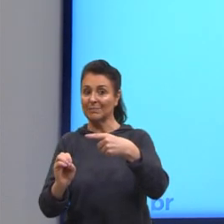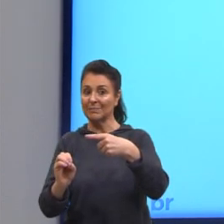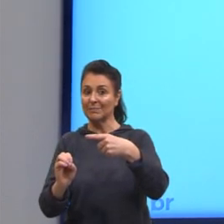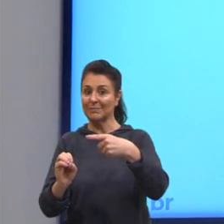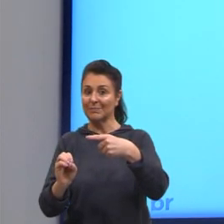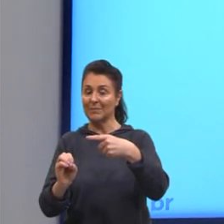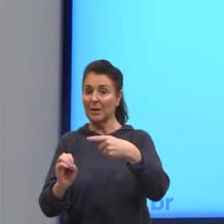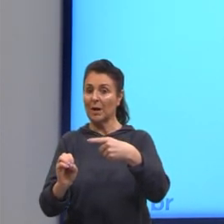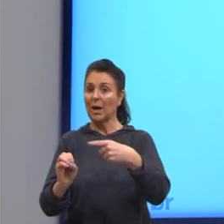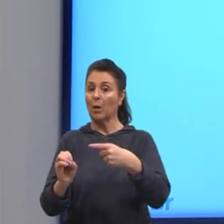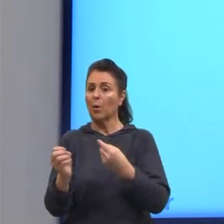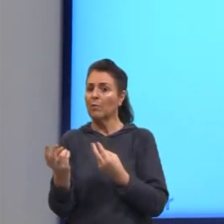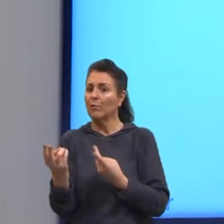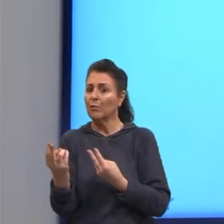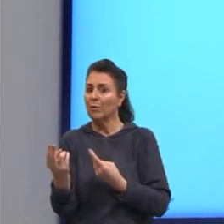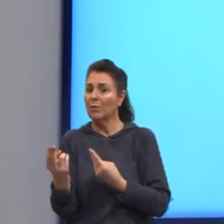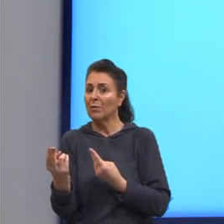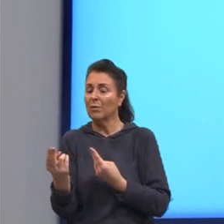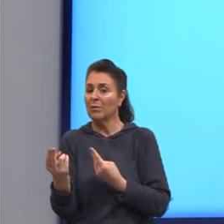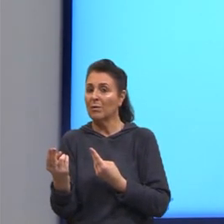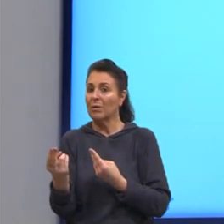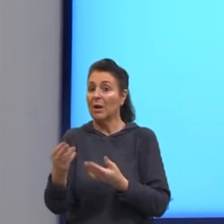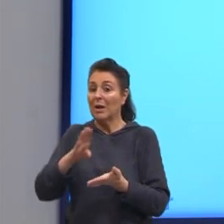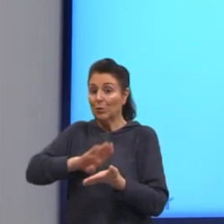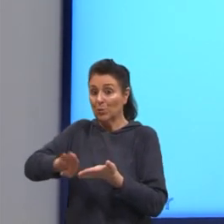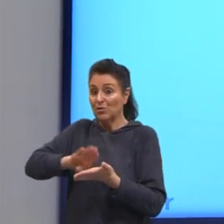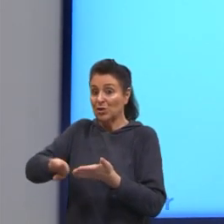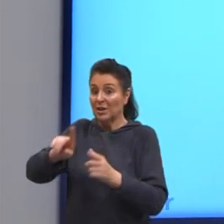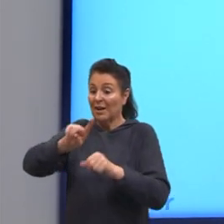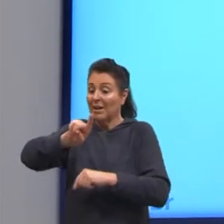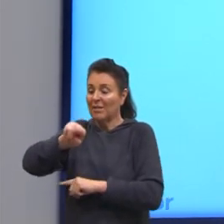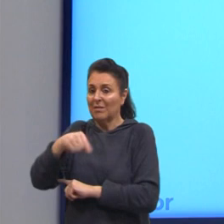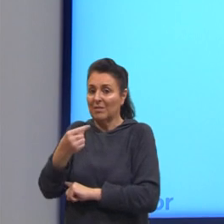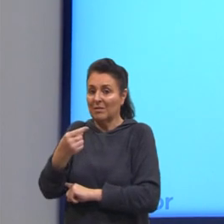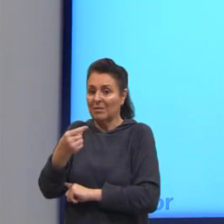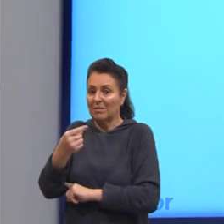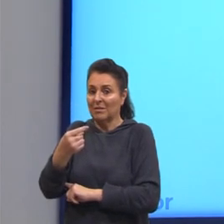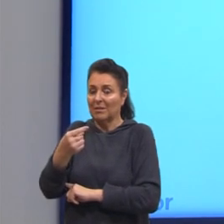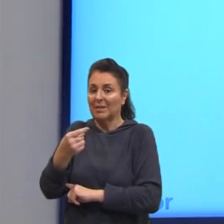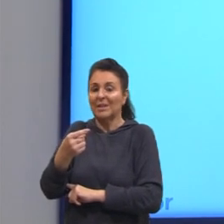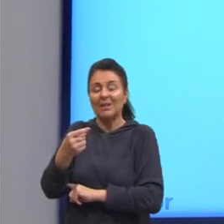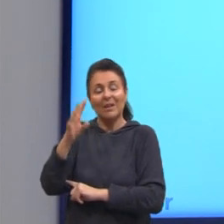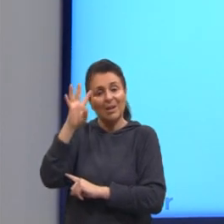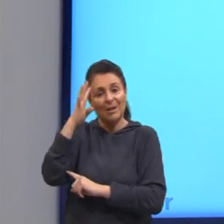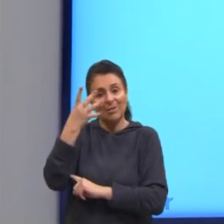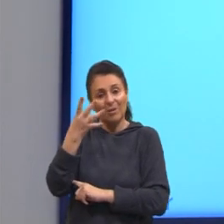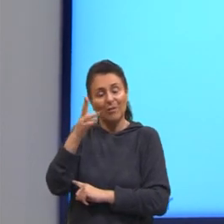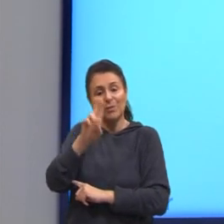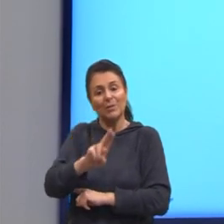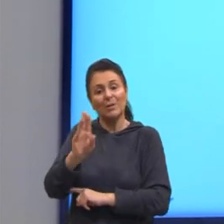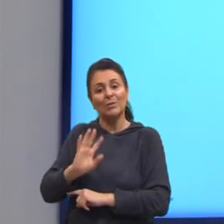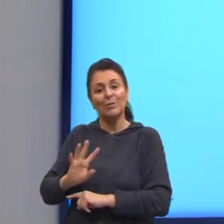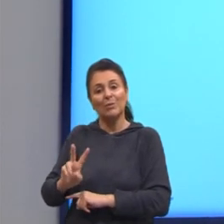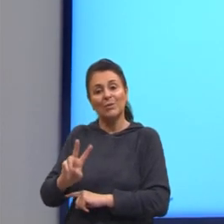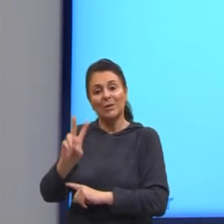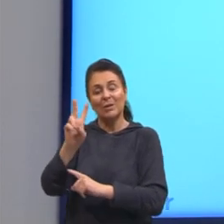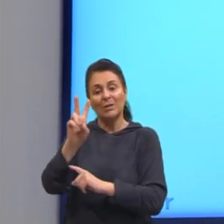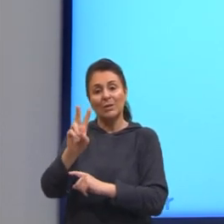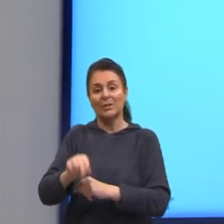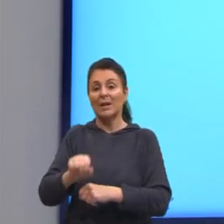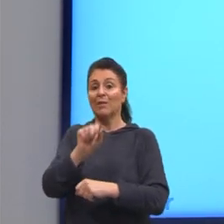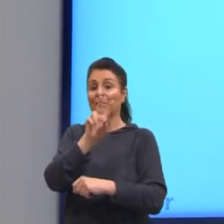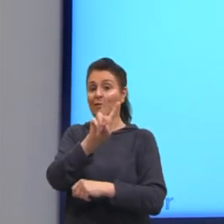que igualamos, nós tiramos a vírgula, elimina a vírgula e resolve com os valores que sobrou. Seria